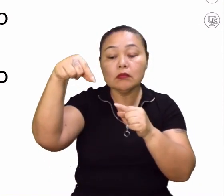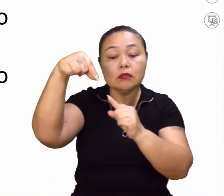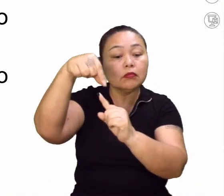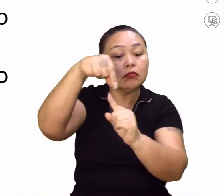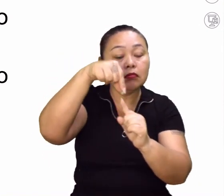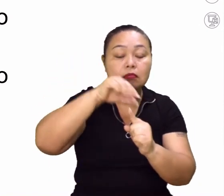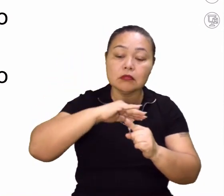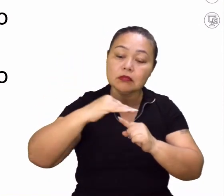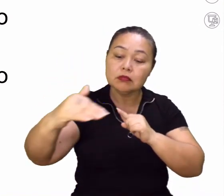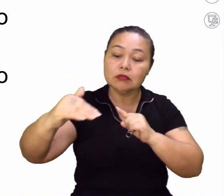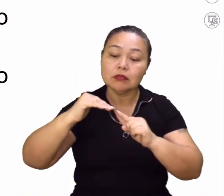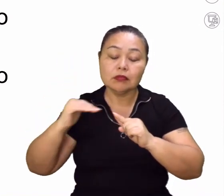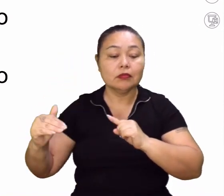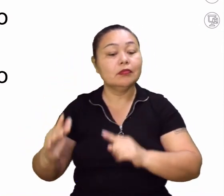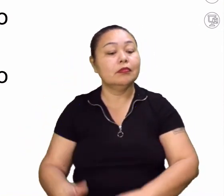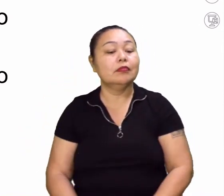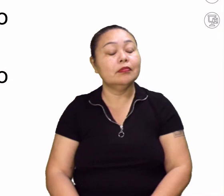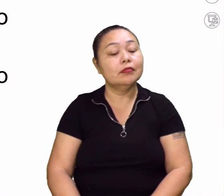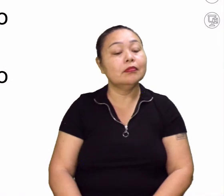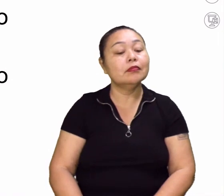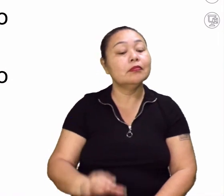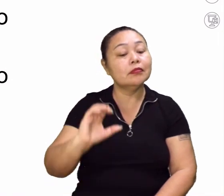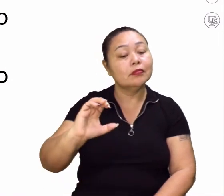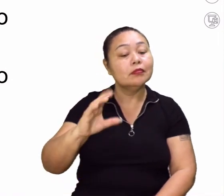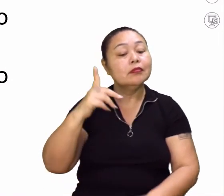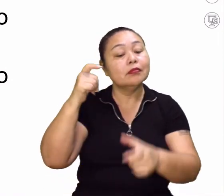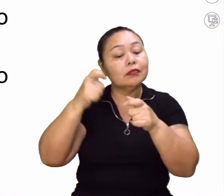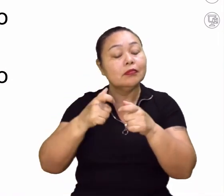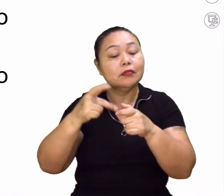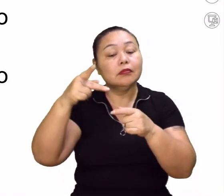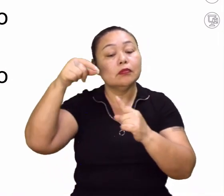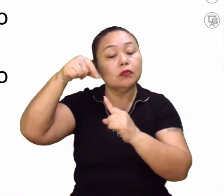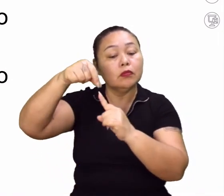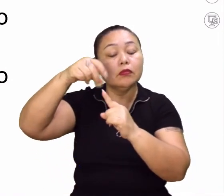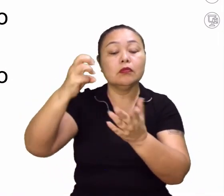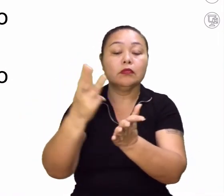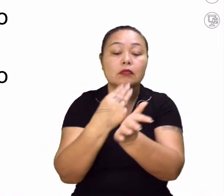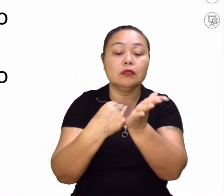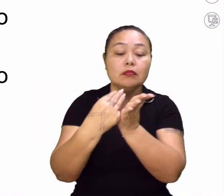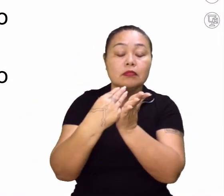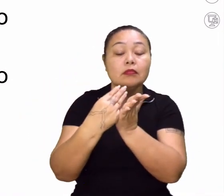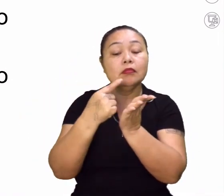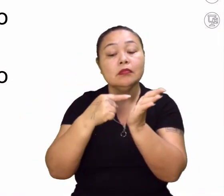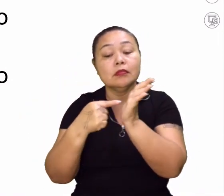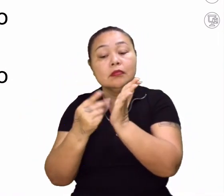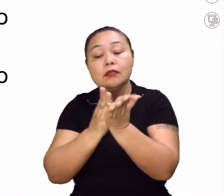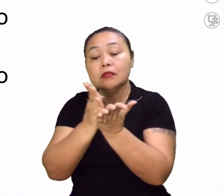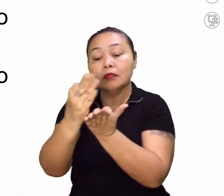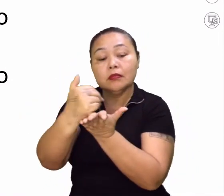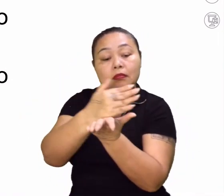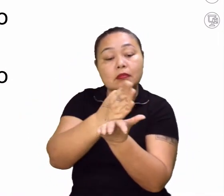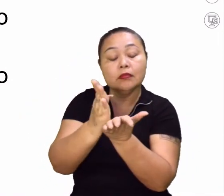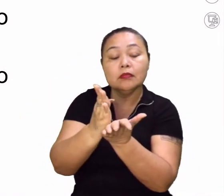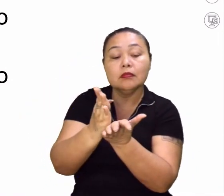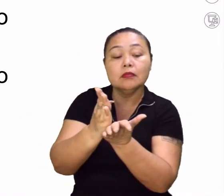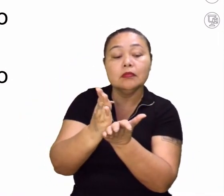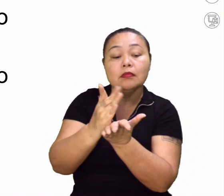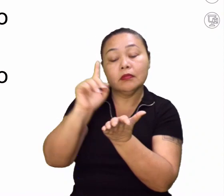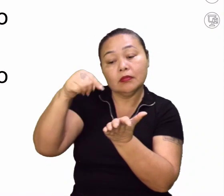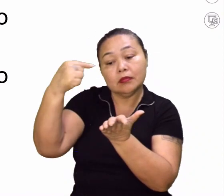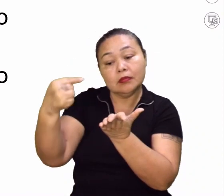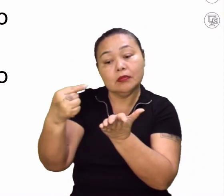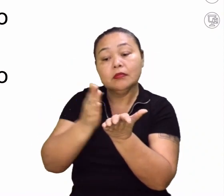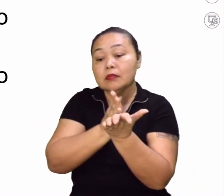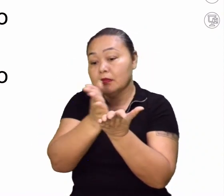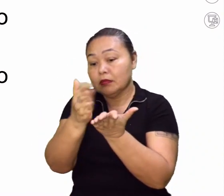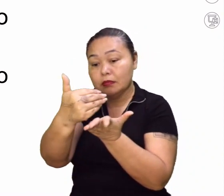sobre a superfície. A C. Localizar um ponto no mapa e indicar a direção a